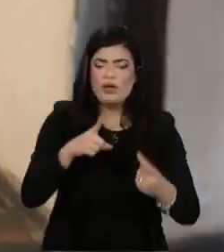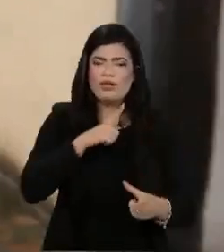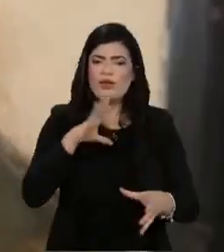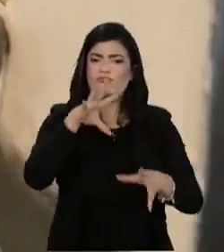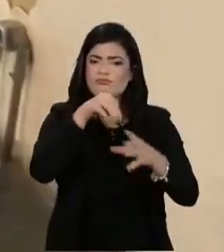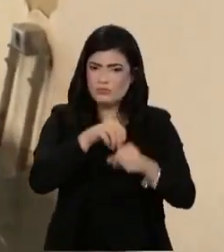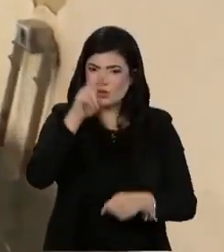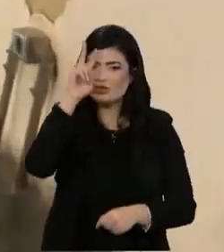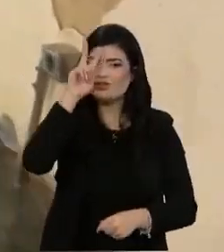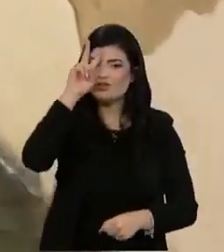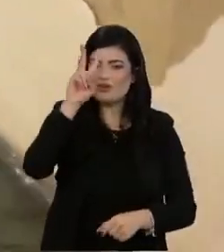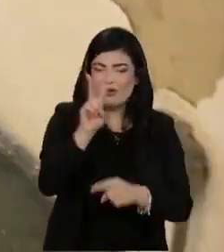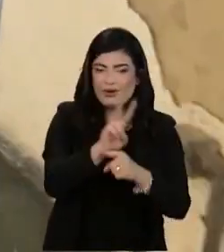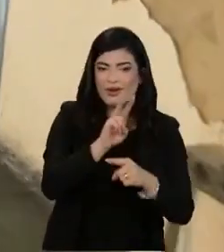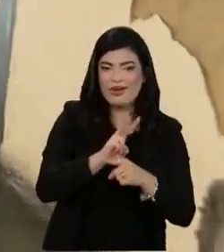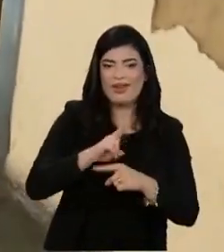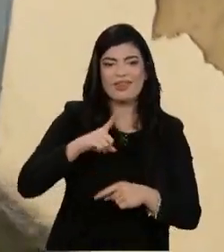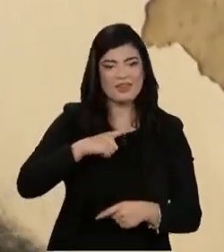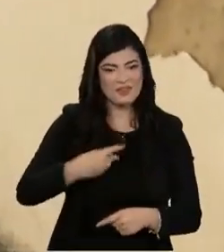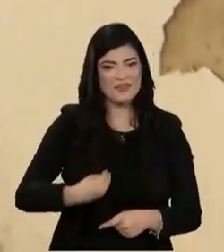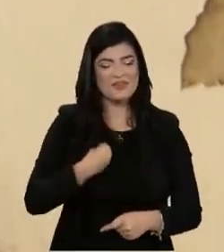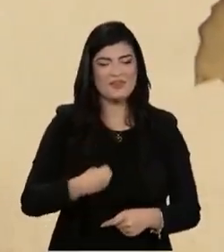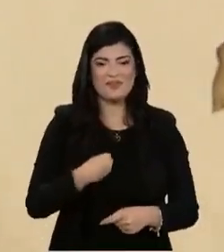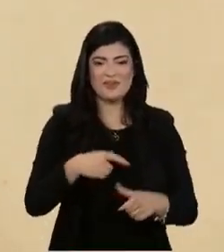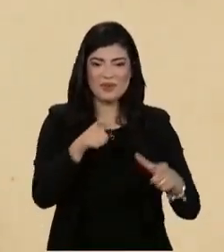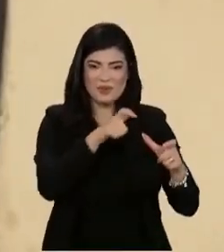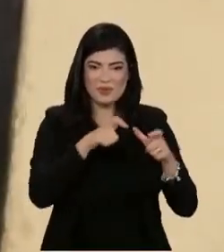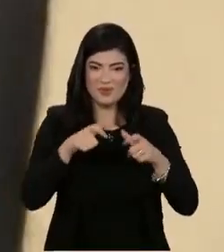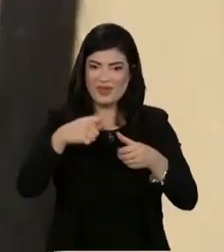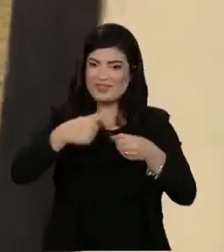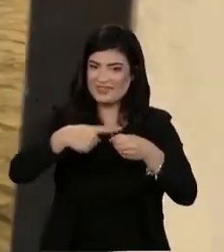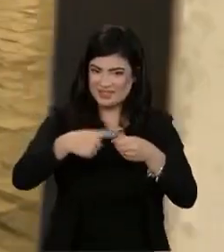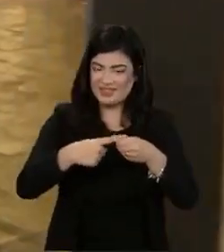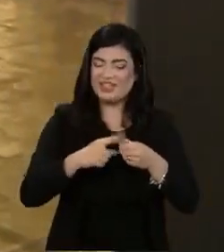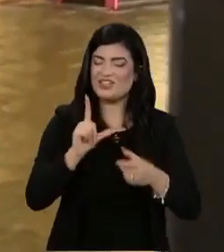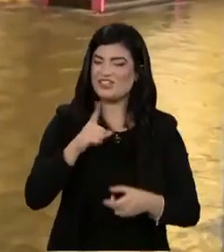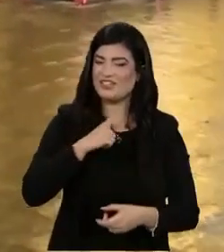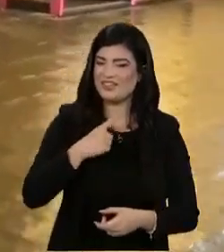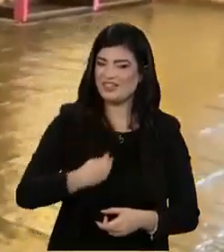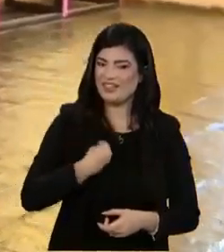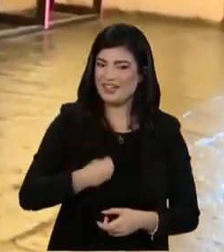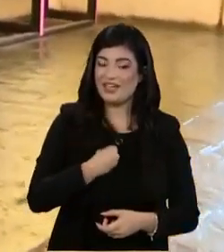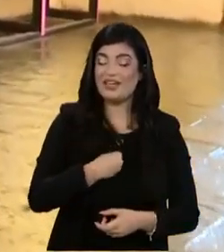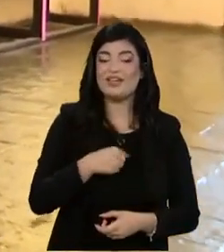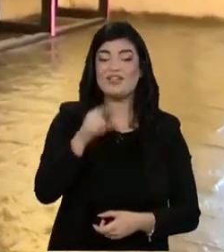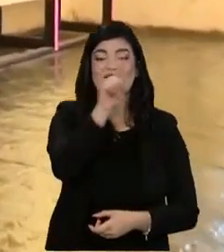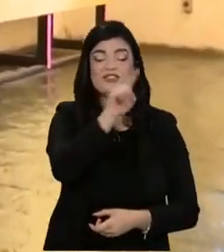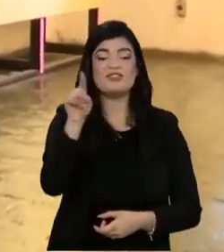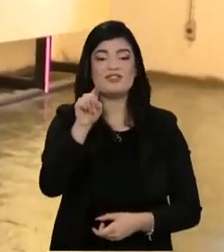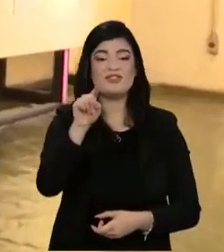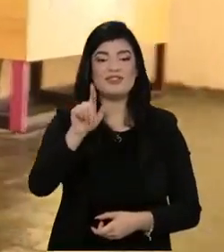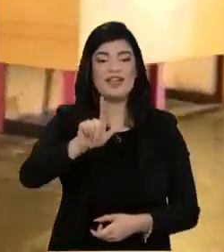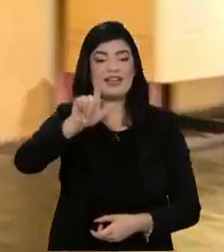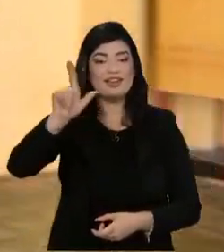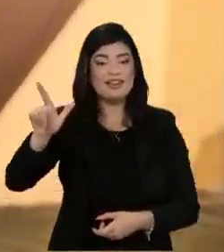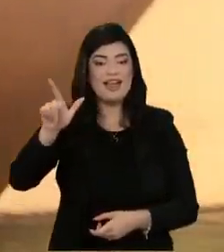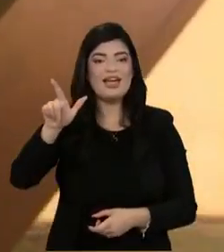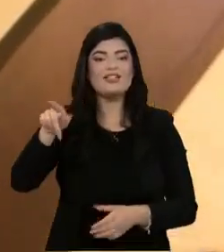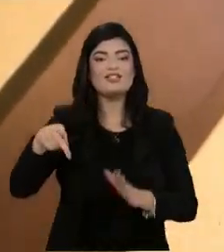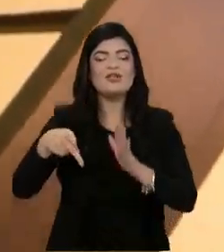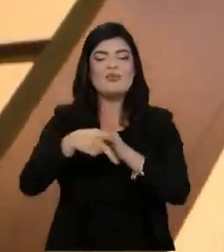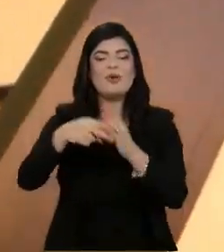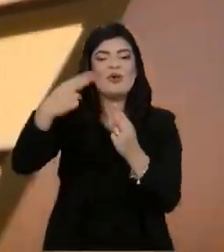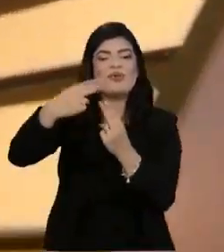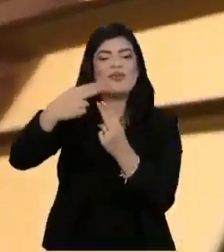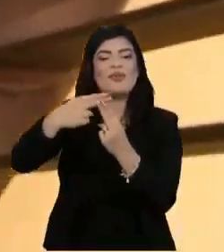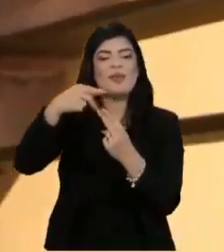preservada estão presentes em várias partes da cidade. Na Zona Leste, por exemplo, tem a casa do Tatuapé, do